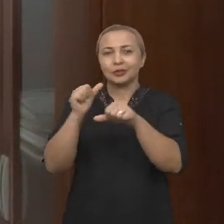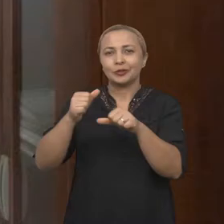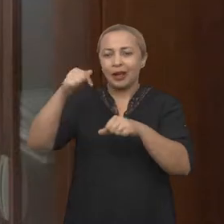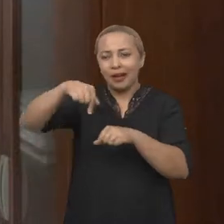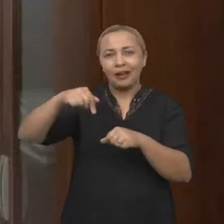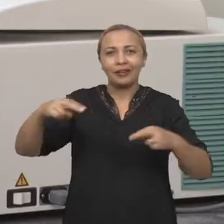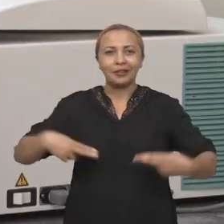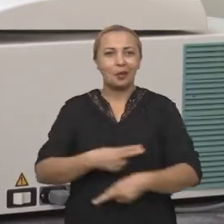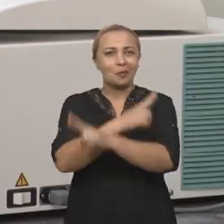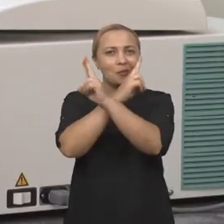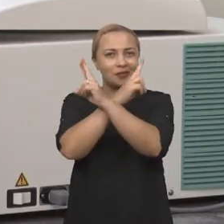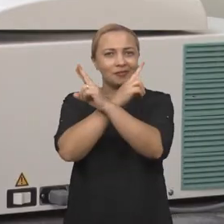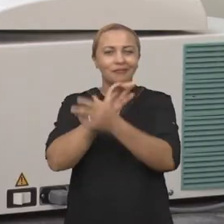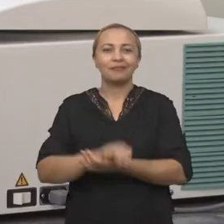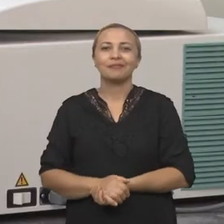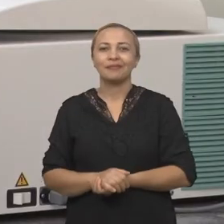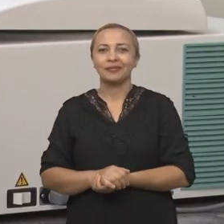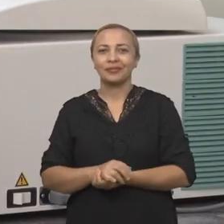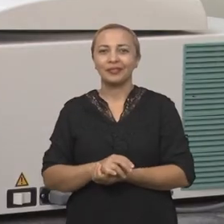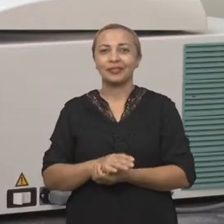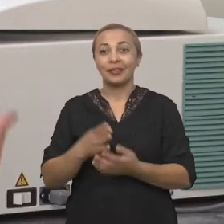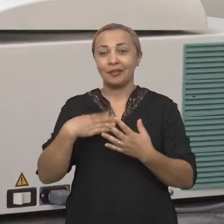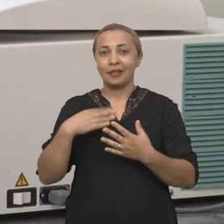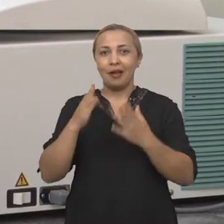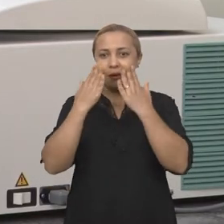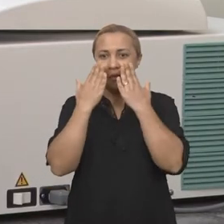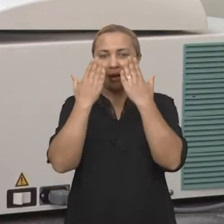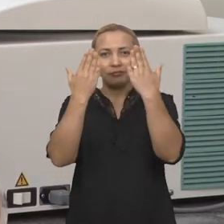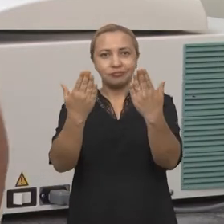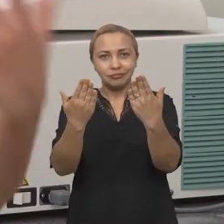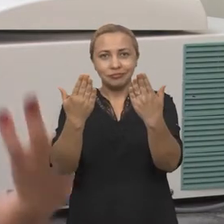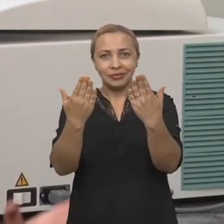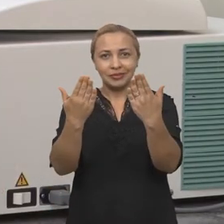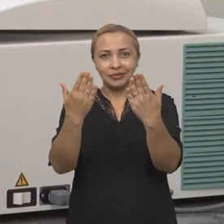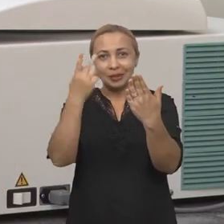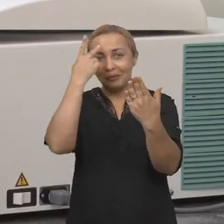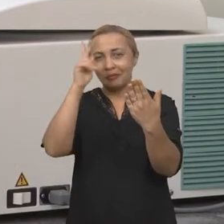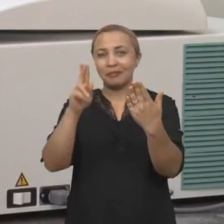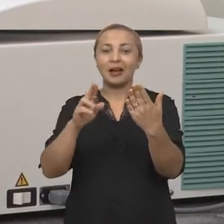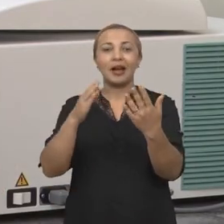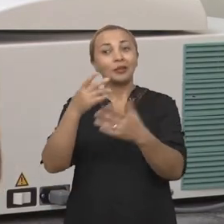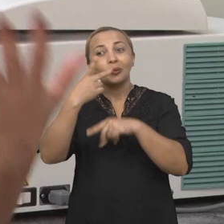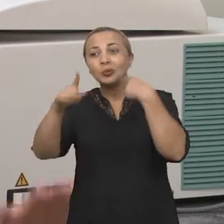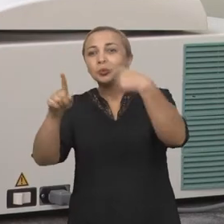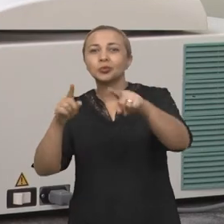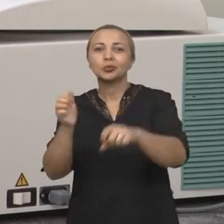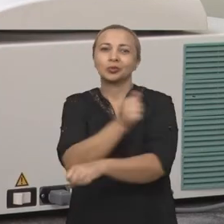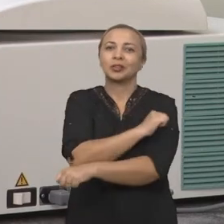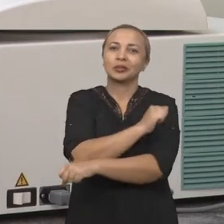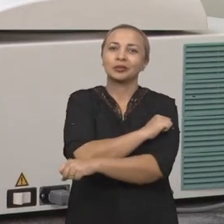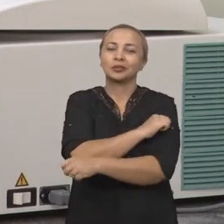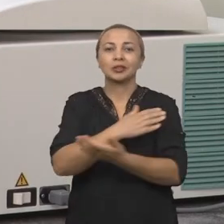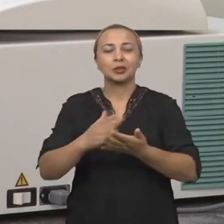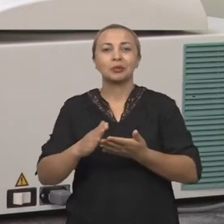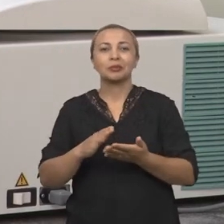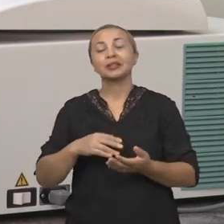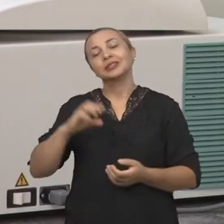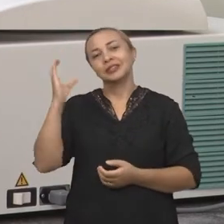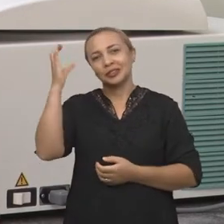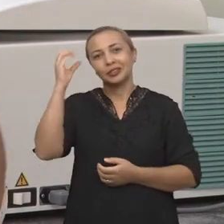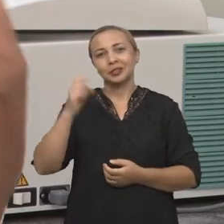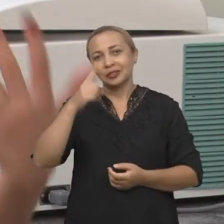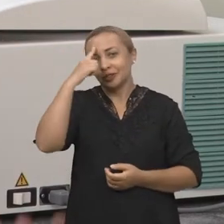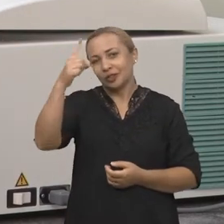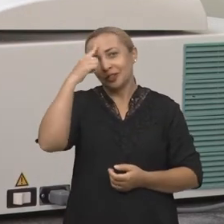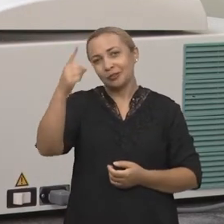na UESB. Eu acho que a gente também vai ser como se fosse um espelho para os demais alunos, aqueles que participam principalmente de iniciação científica,